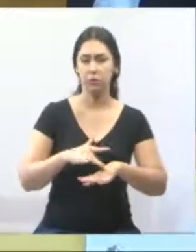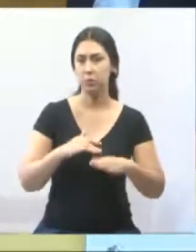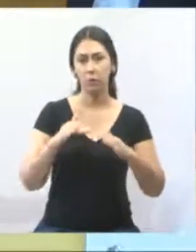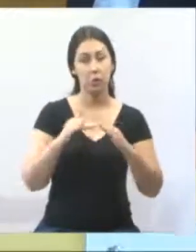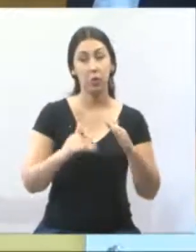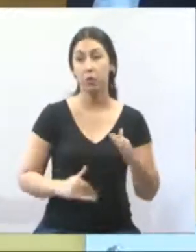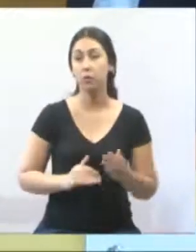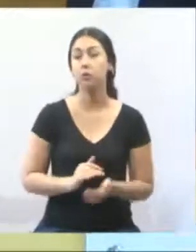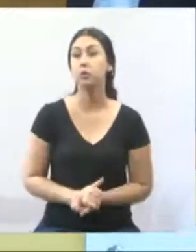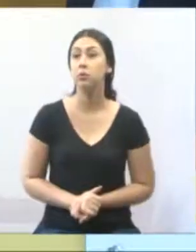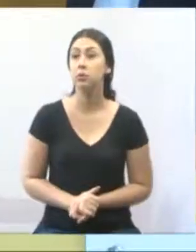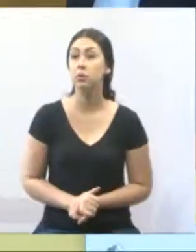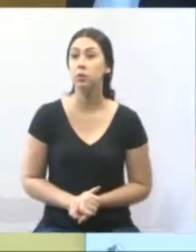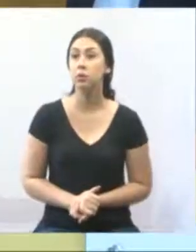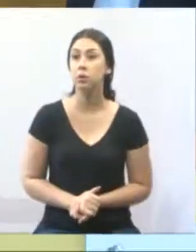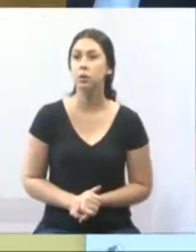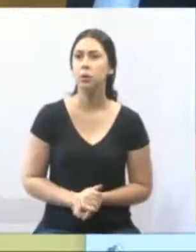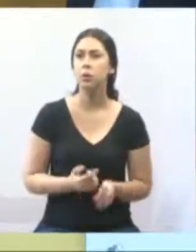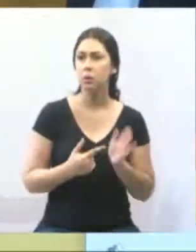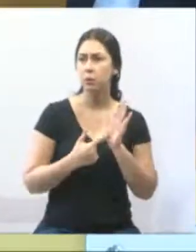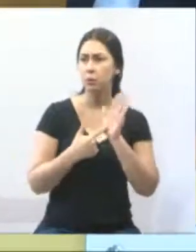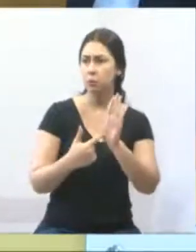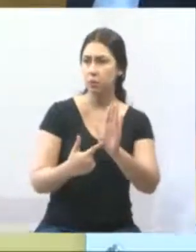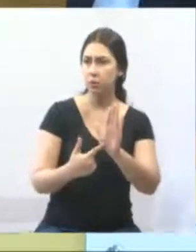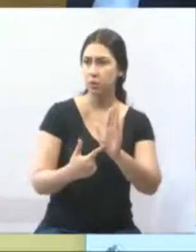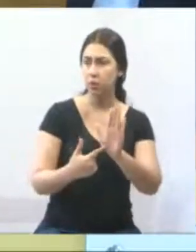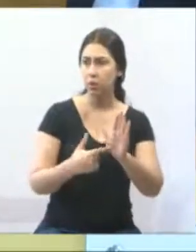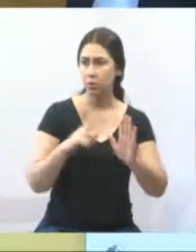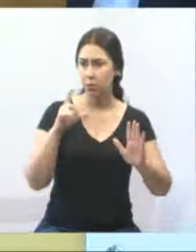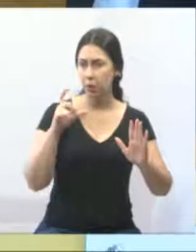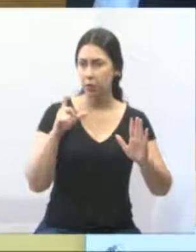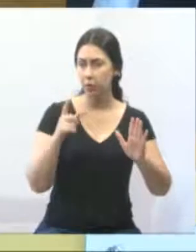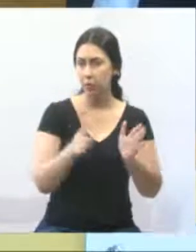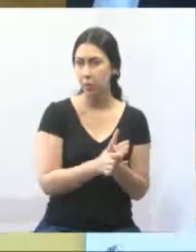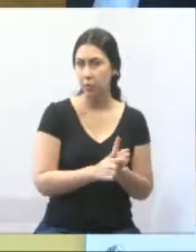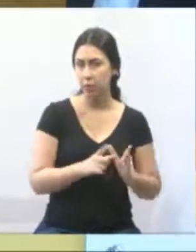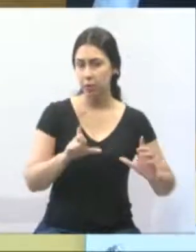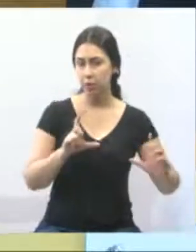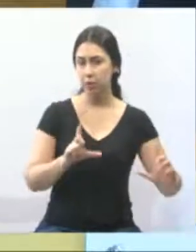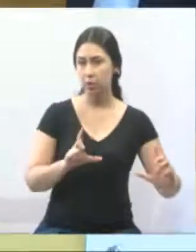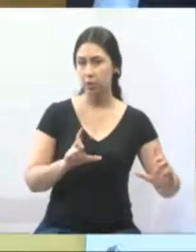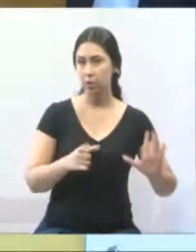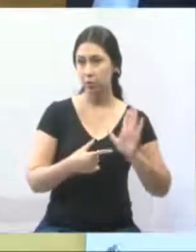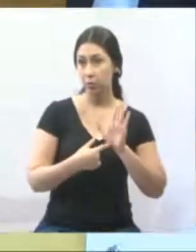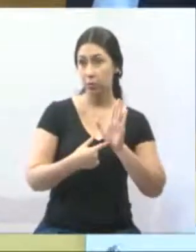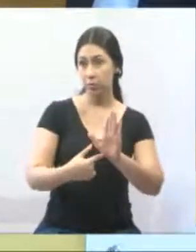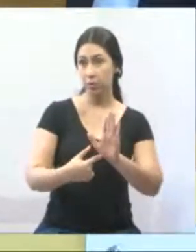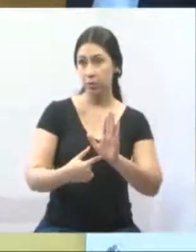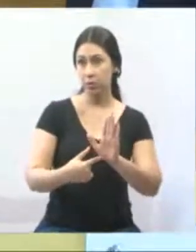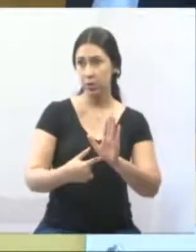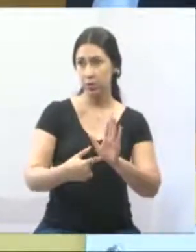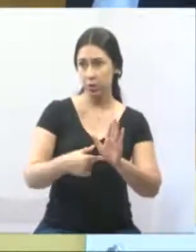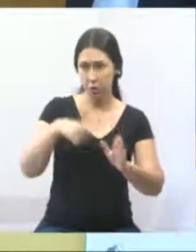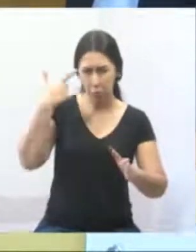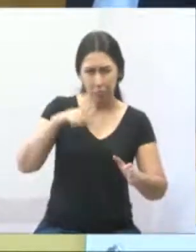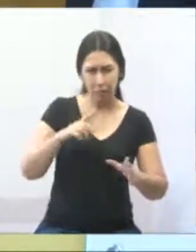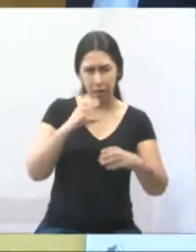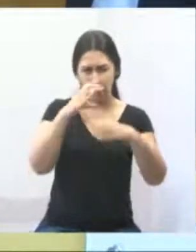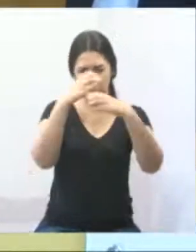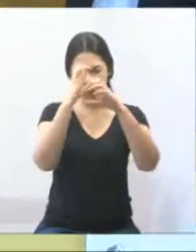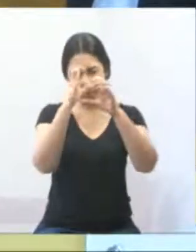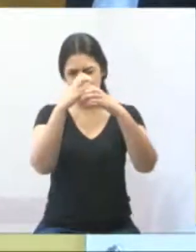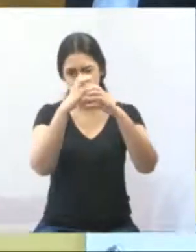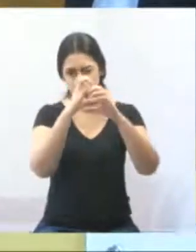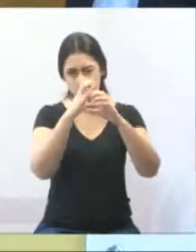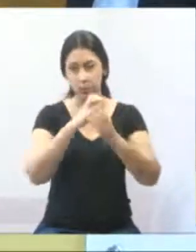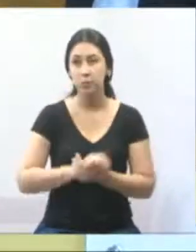Será que consegue mostrar essa foto aqui para mim? Eu vou mostrar, são três fotos. Será que consegue puxar aqui o zoom?